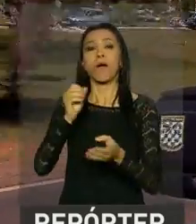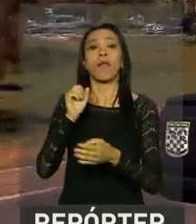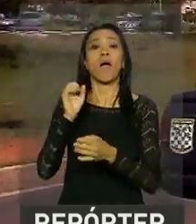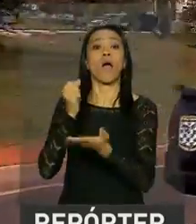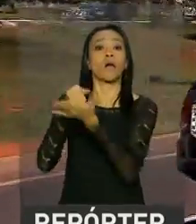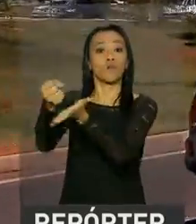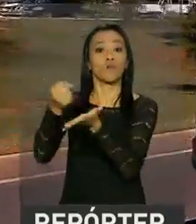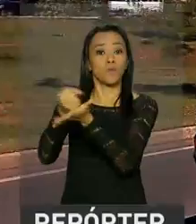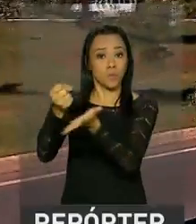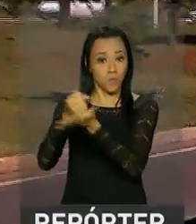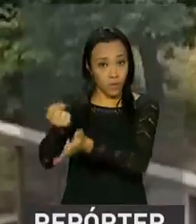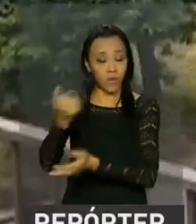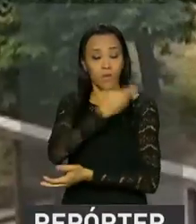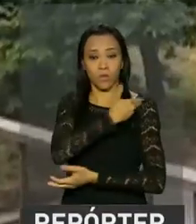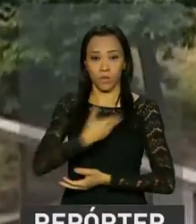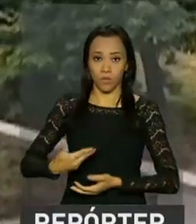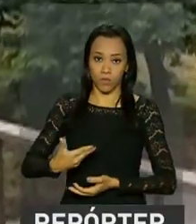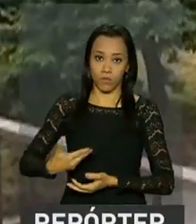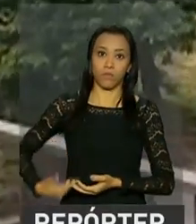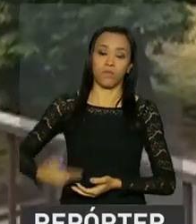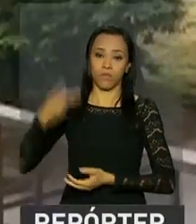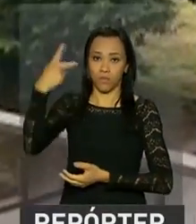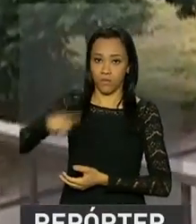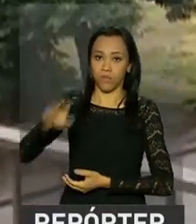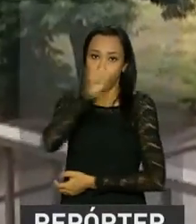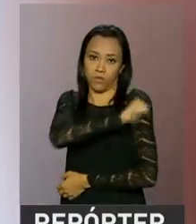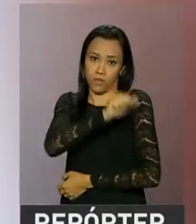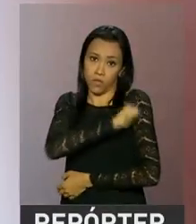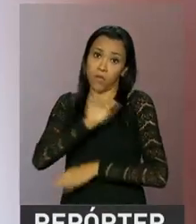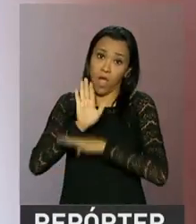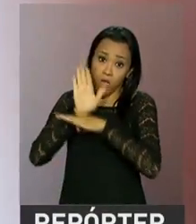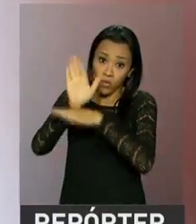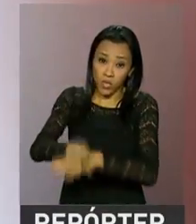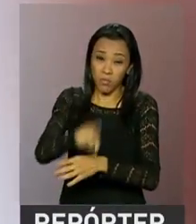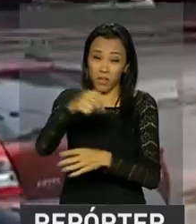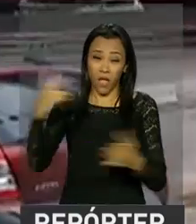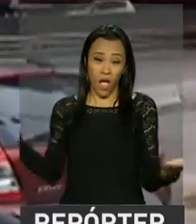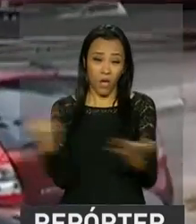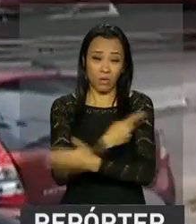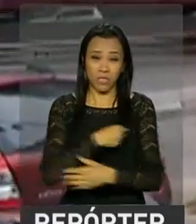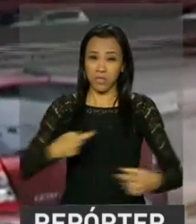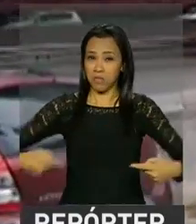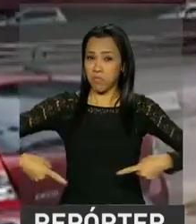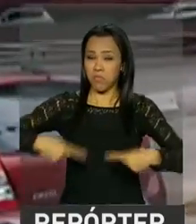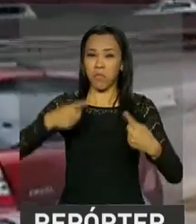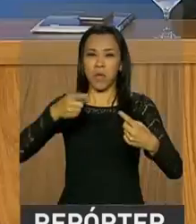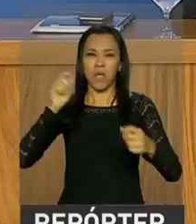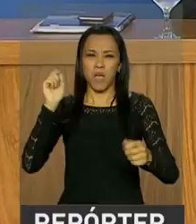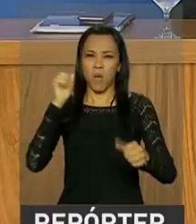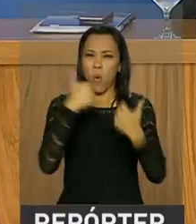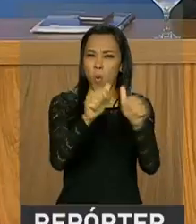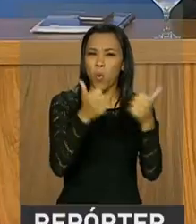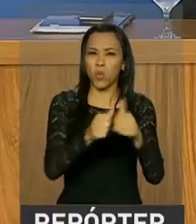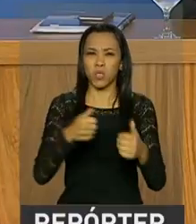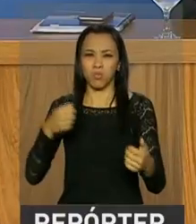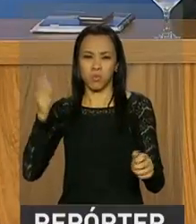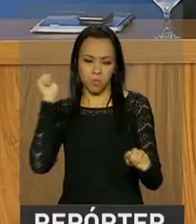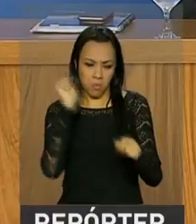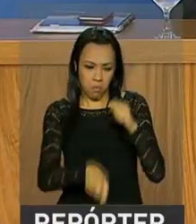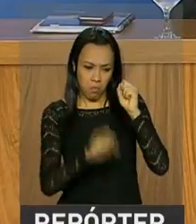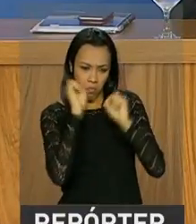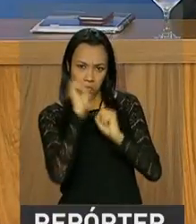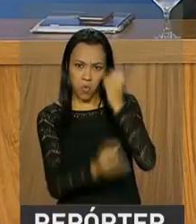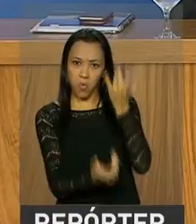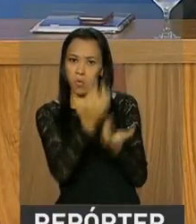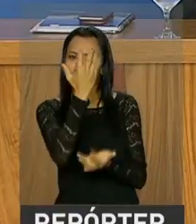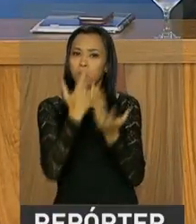Estado a garantir a segurança. O Rio de Janeiro vem sofrendo ataques a ônibus e caminhões desde a terça-feira. O anúncio foi feito pelo